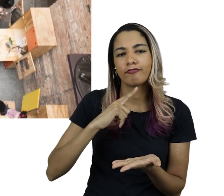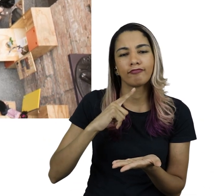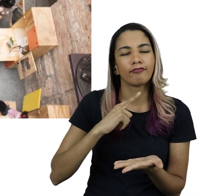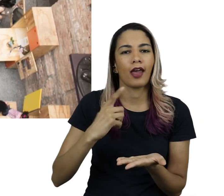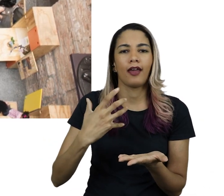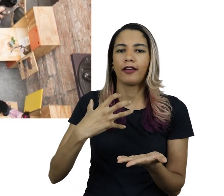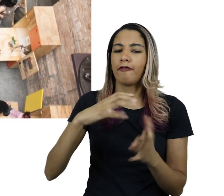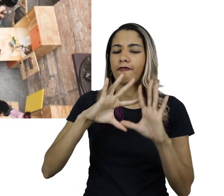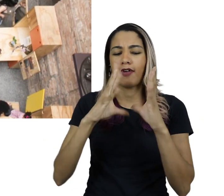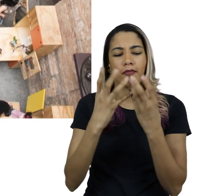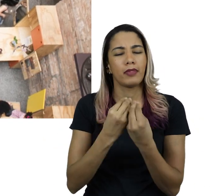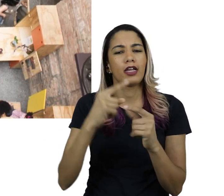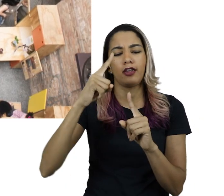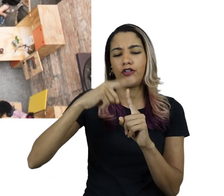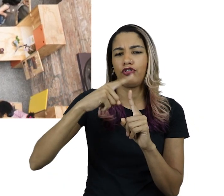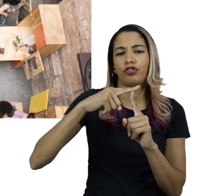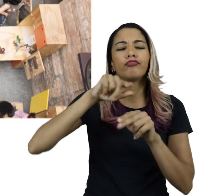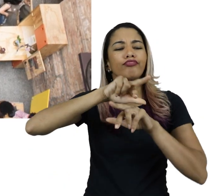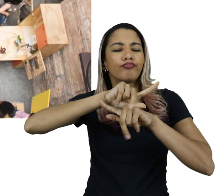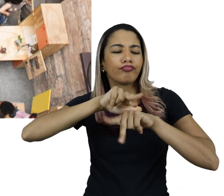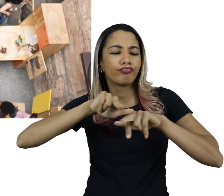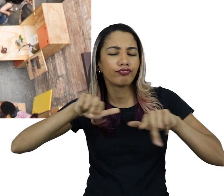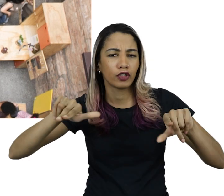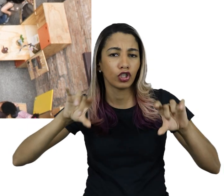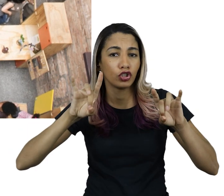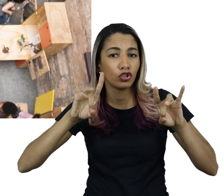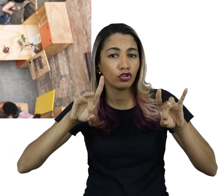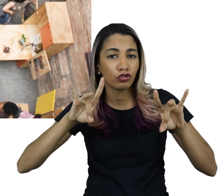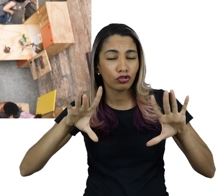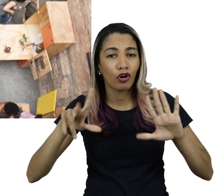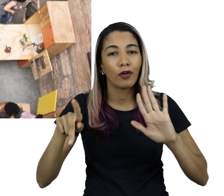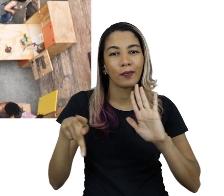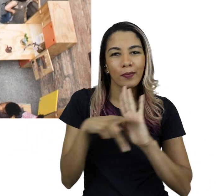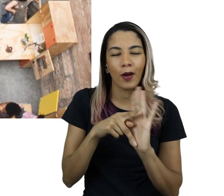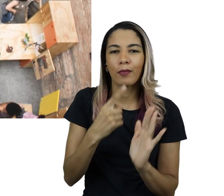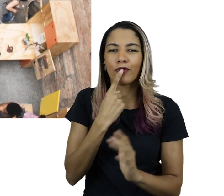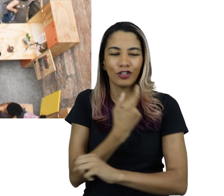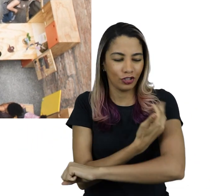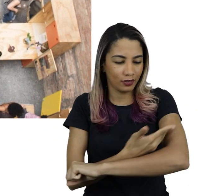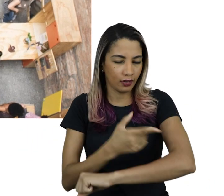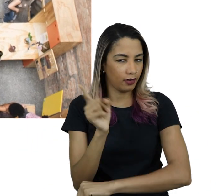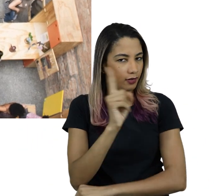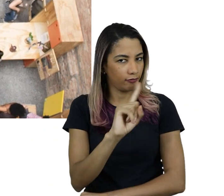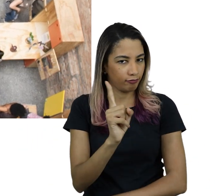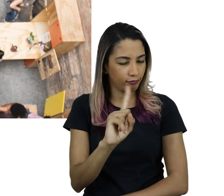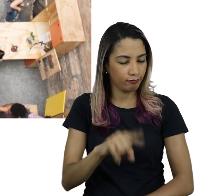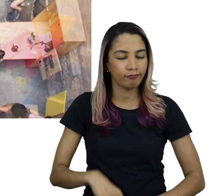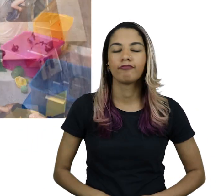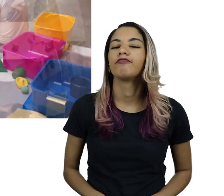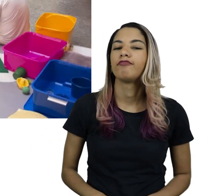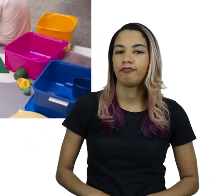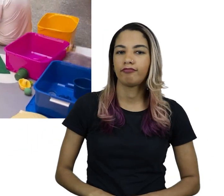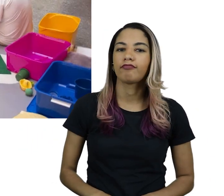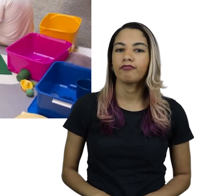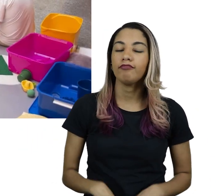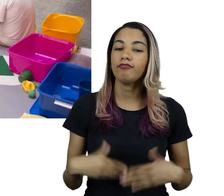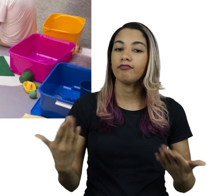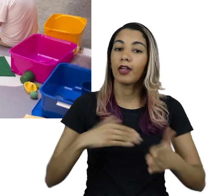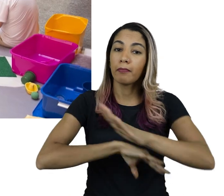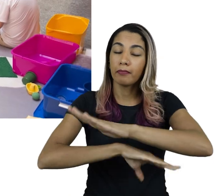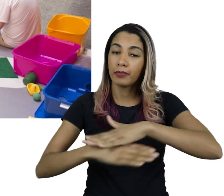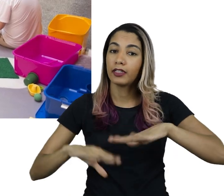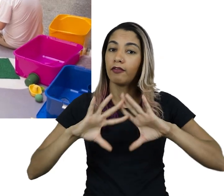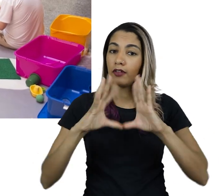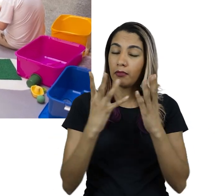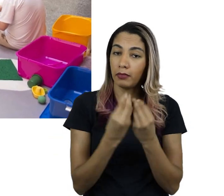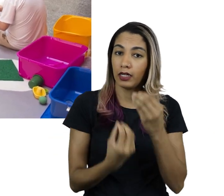todas as possibilidades de configurações familiares e não apenas as de laços consanguíneos. O Pina Família